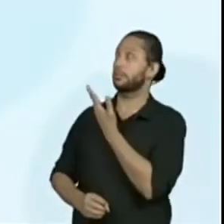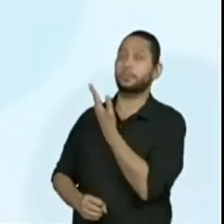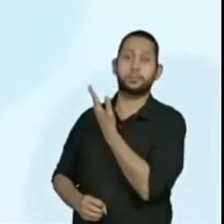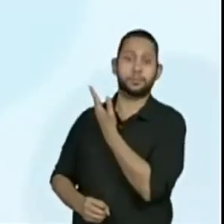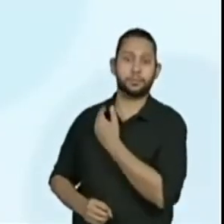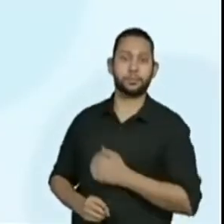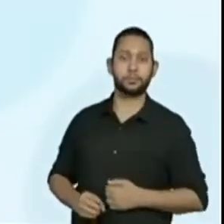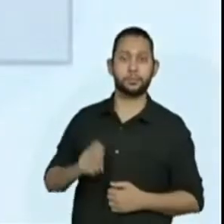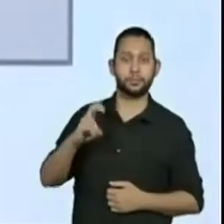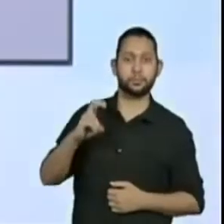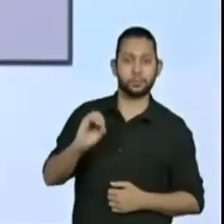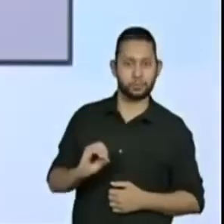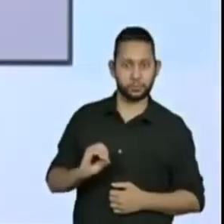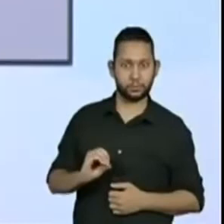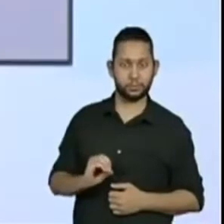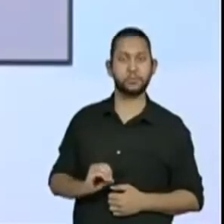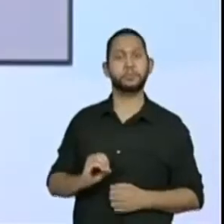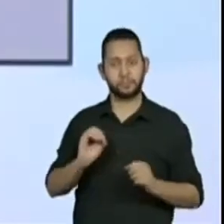que eu quero aqui?